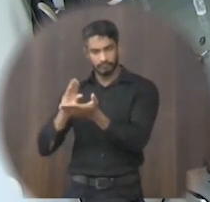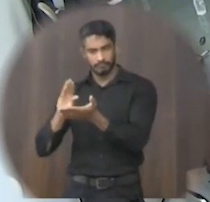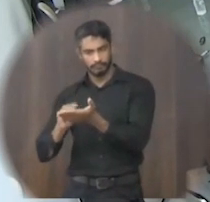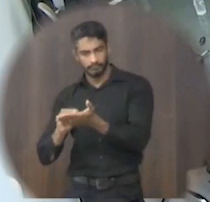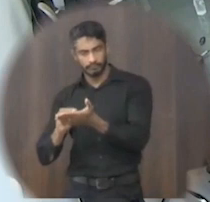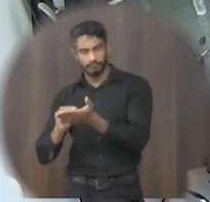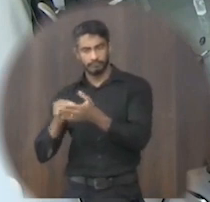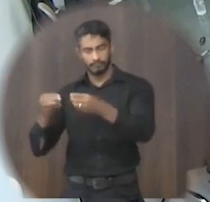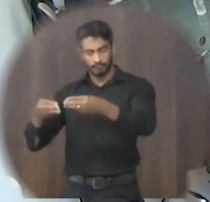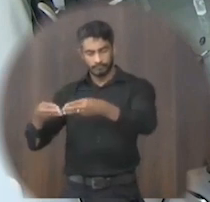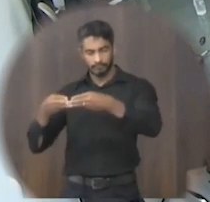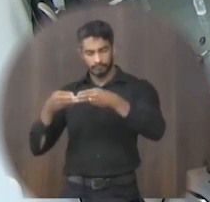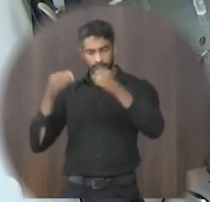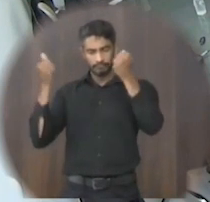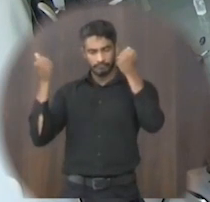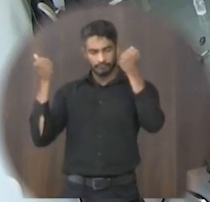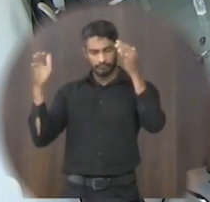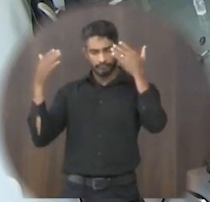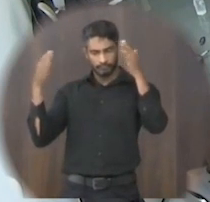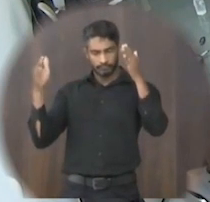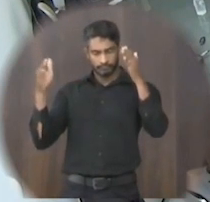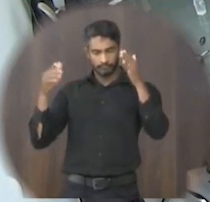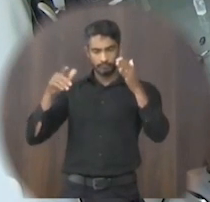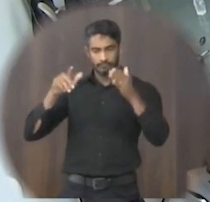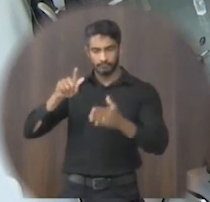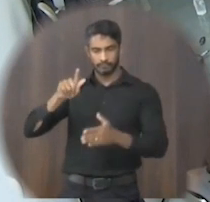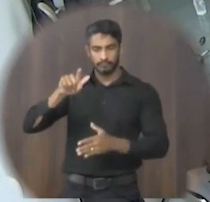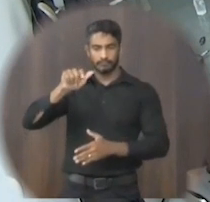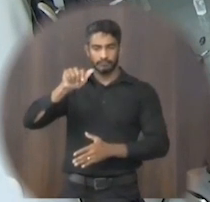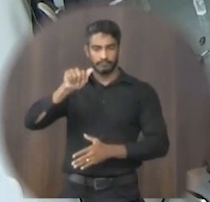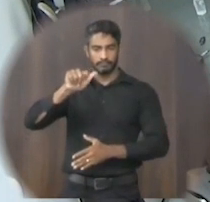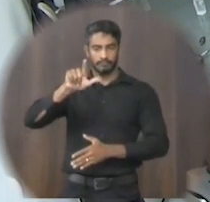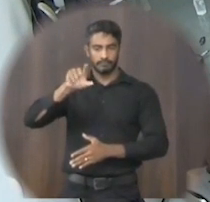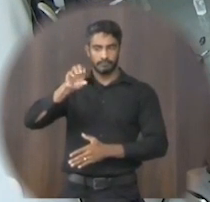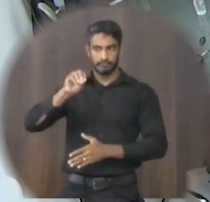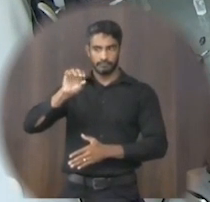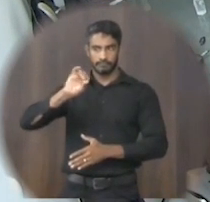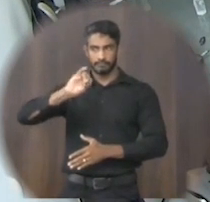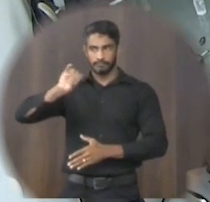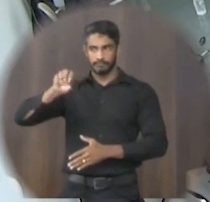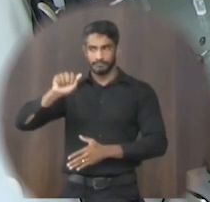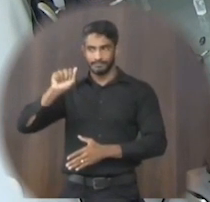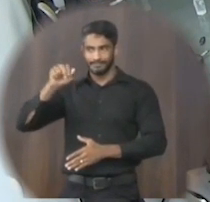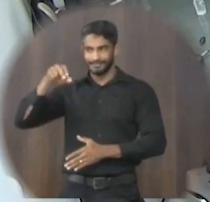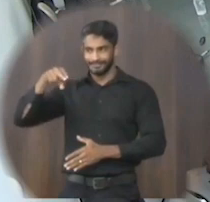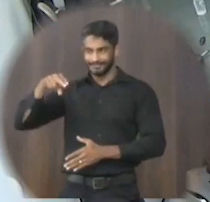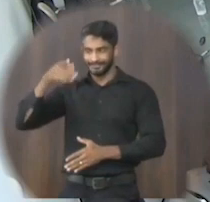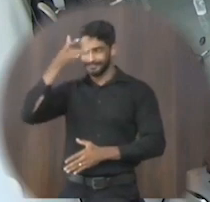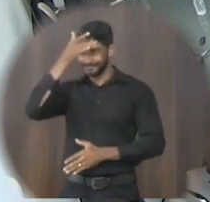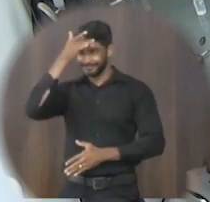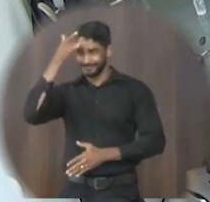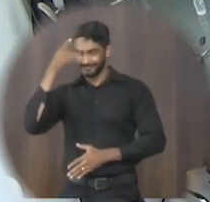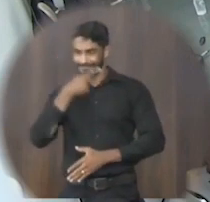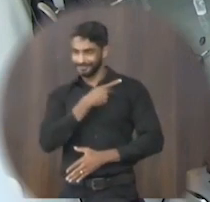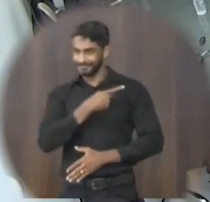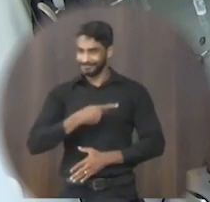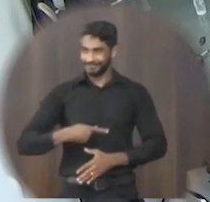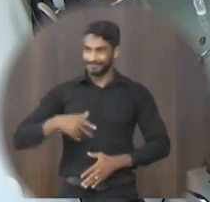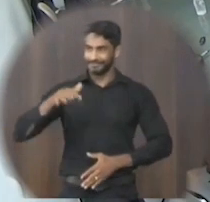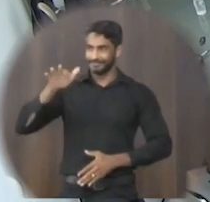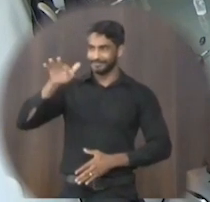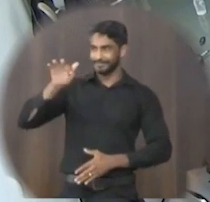moção de aplausos a galojan torcida organizada do clube Atlético Pendeiro em Janaúba na pessoa da presidente Flávia